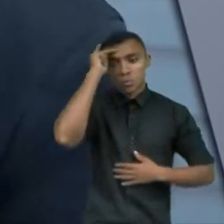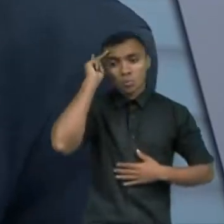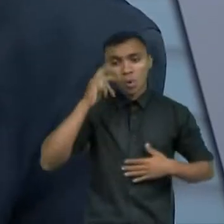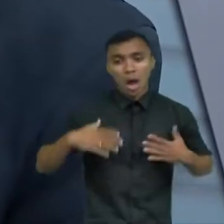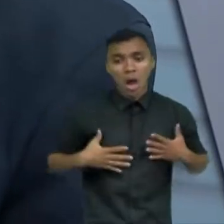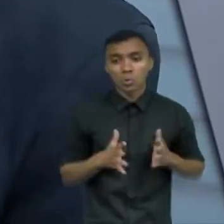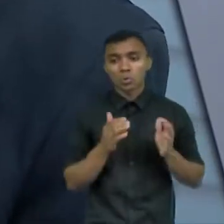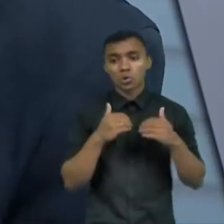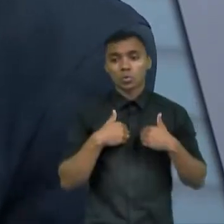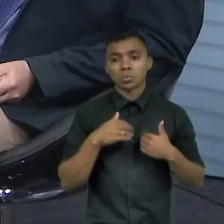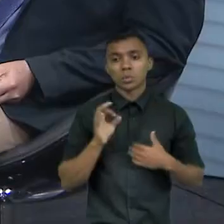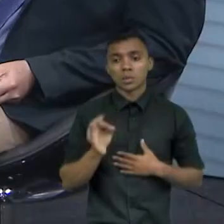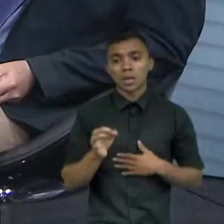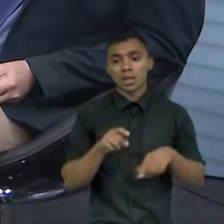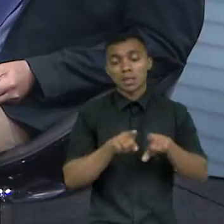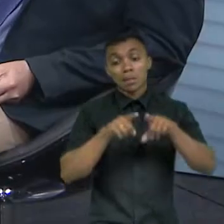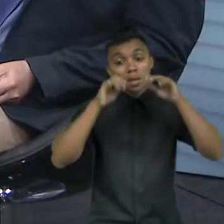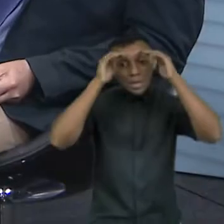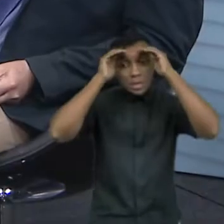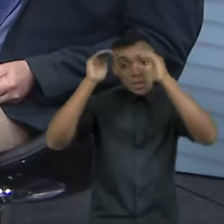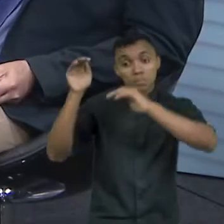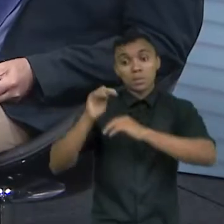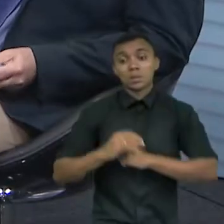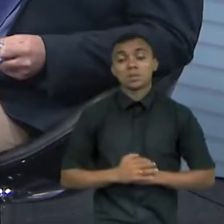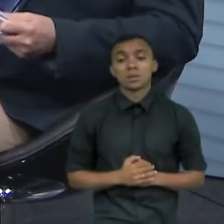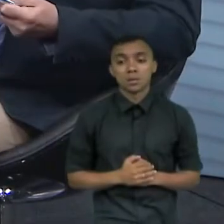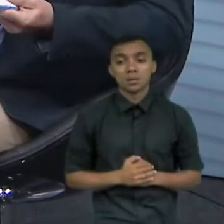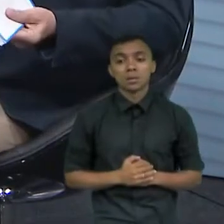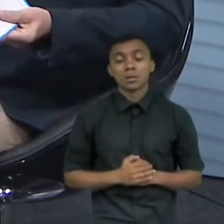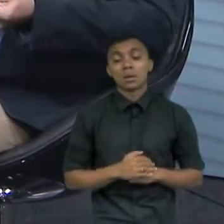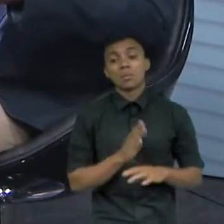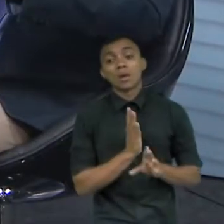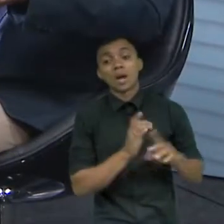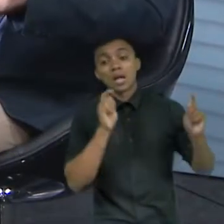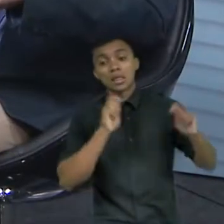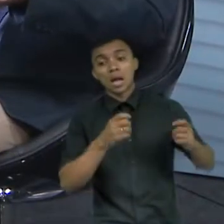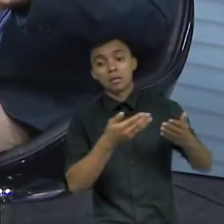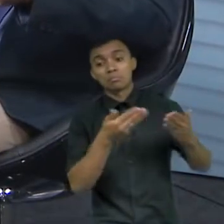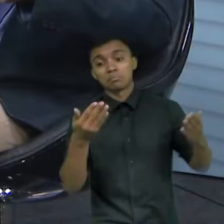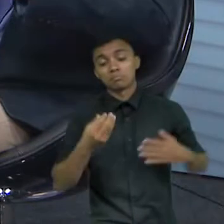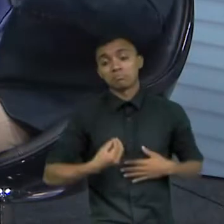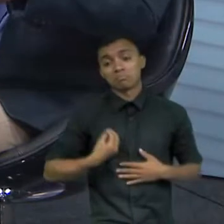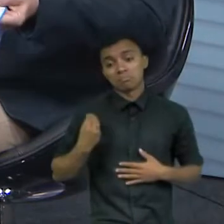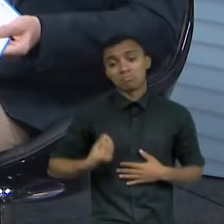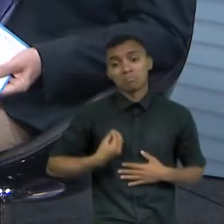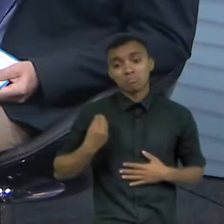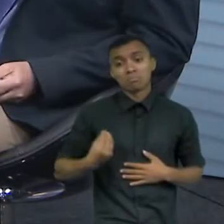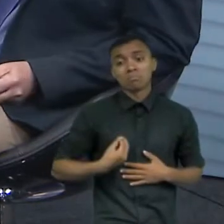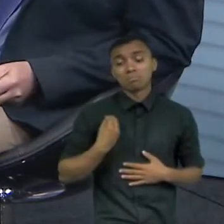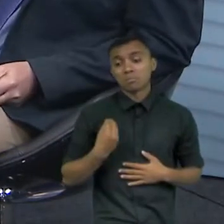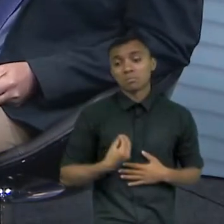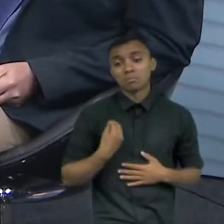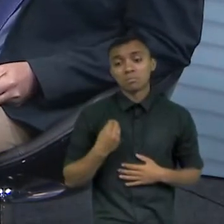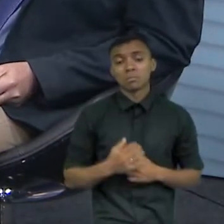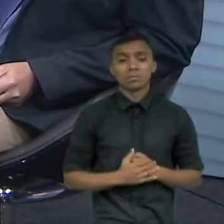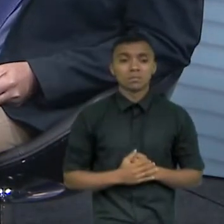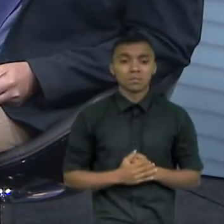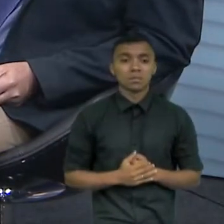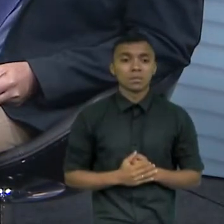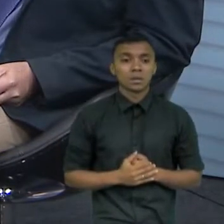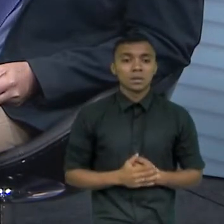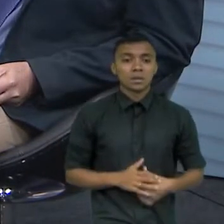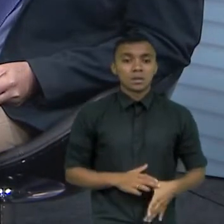possível e respeito possibilitando a eles uma vida em perspectiva para eles sim sim